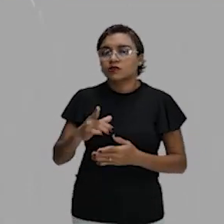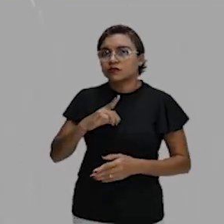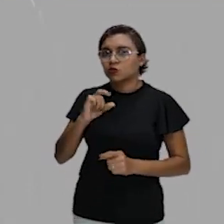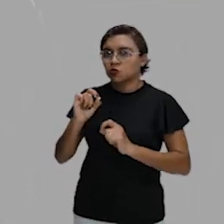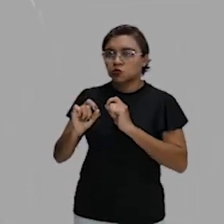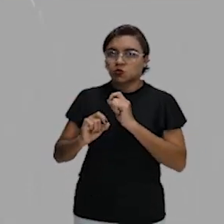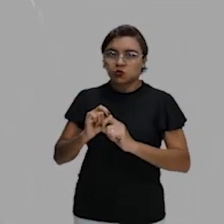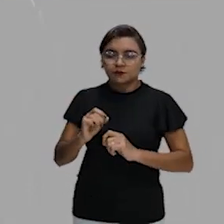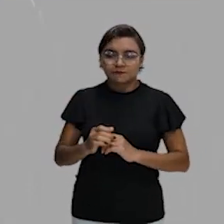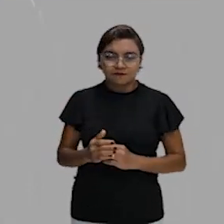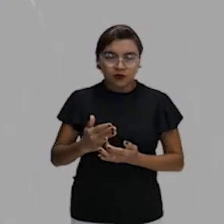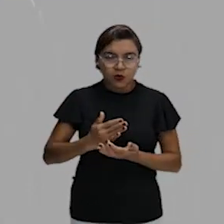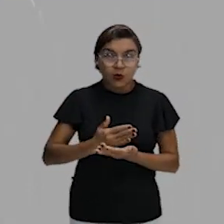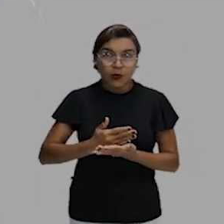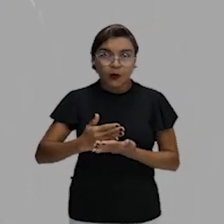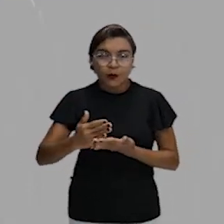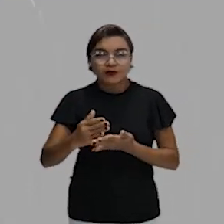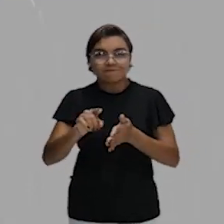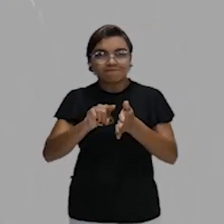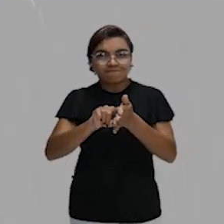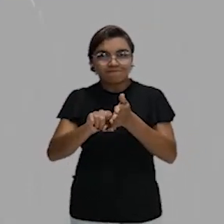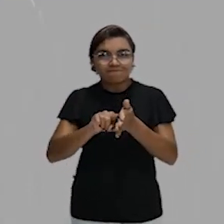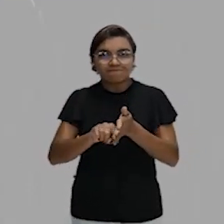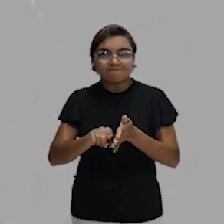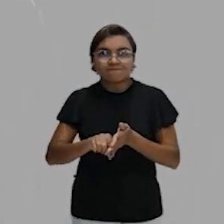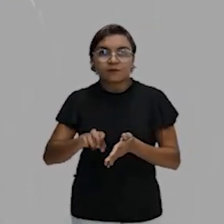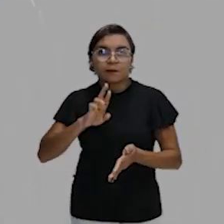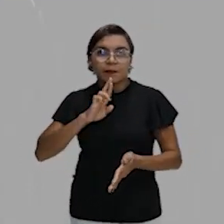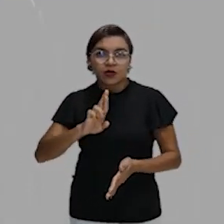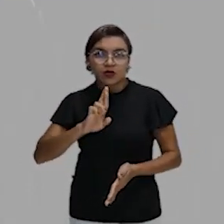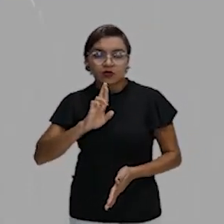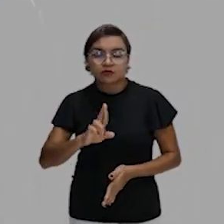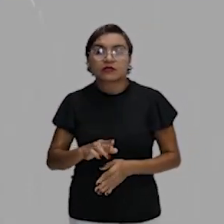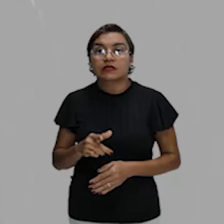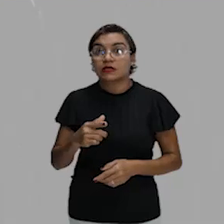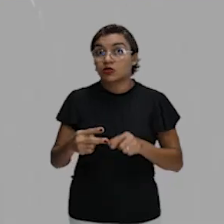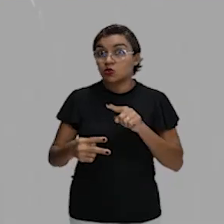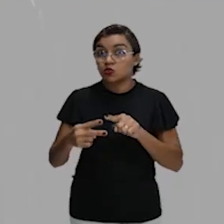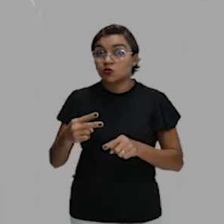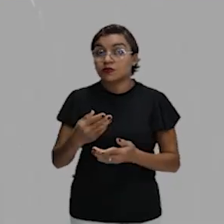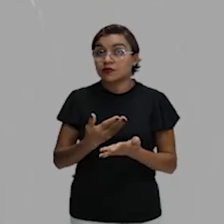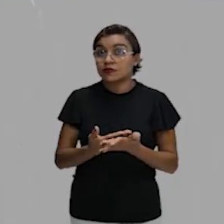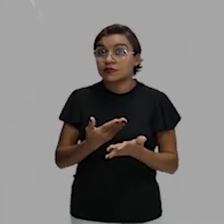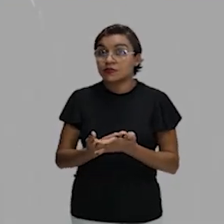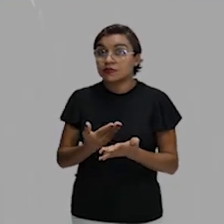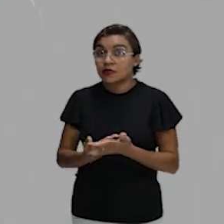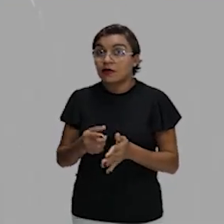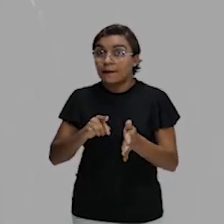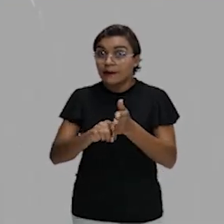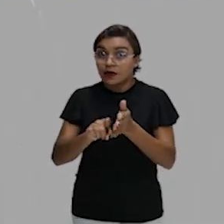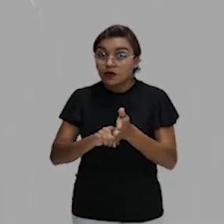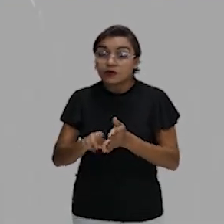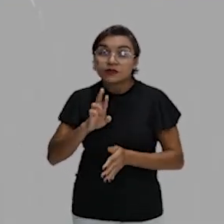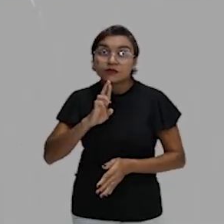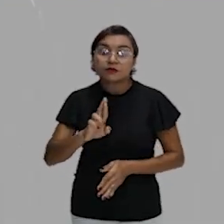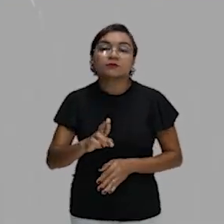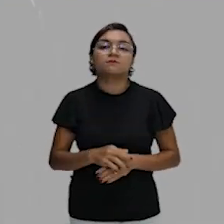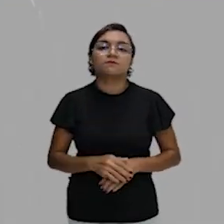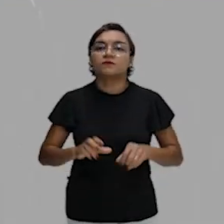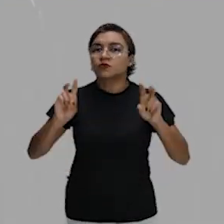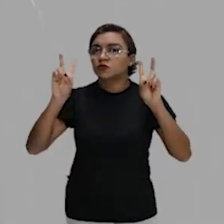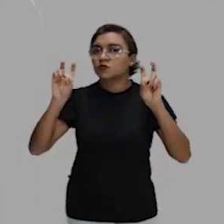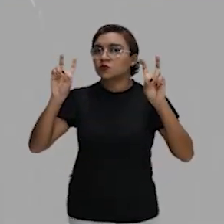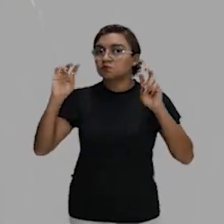aí a resolução de uma série de questões. Aí vamos ter duas aulas sobre resoluções de questões acerca de